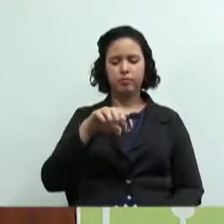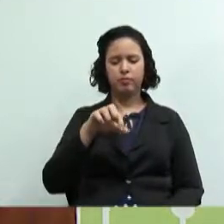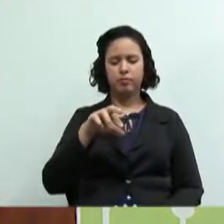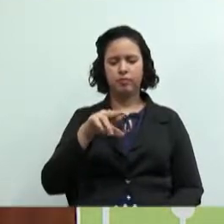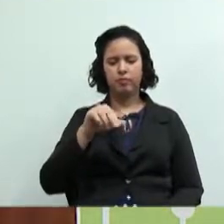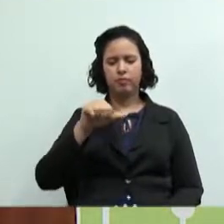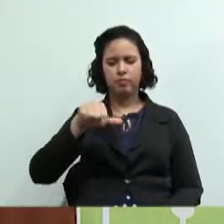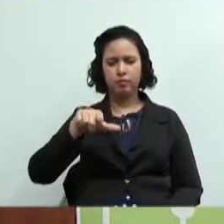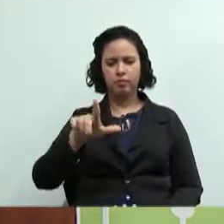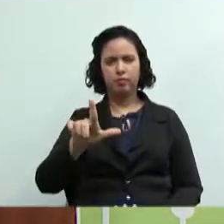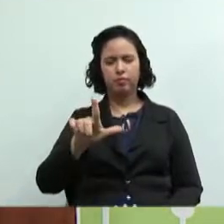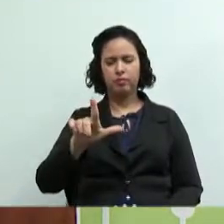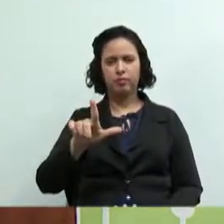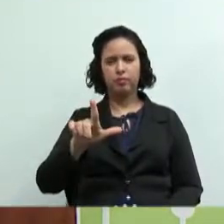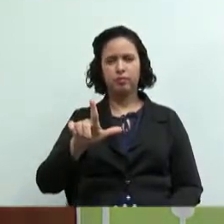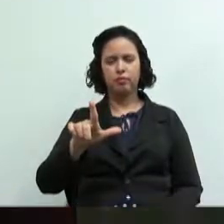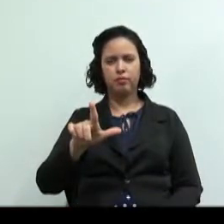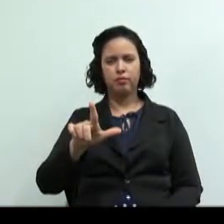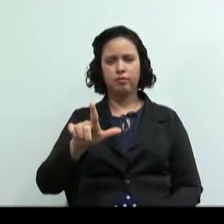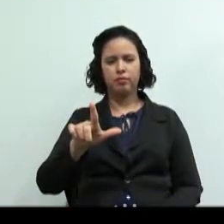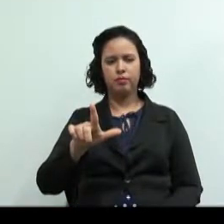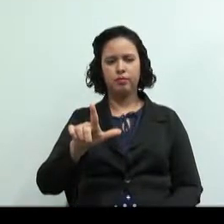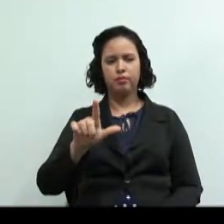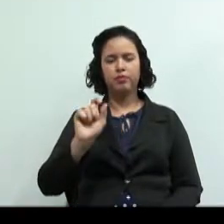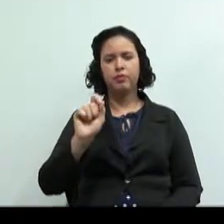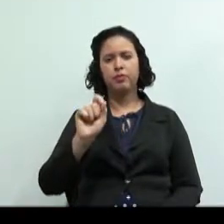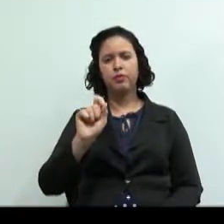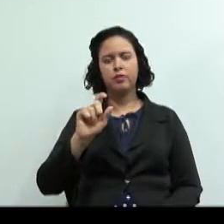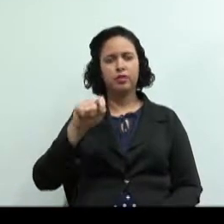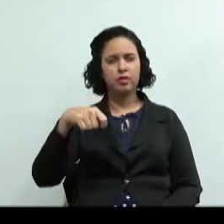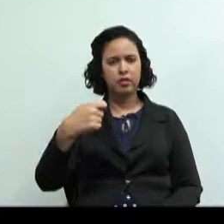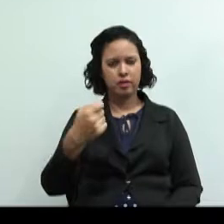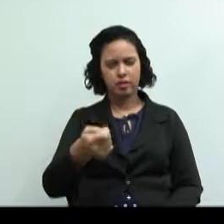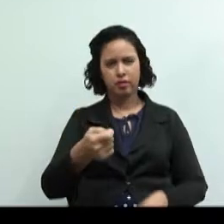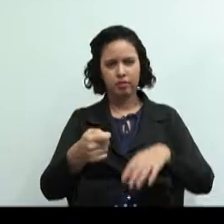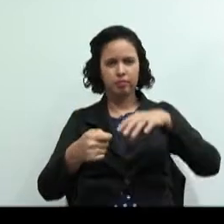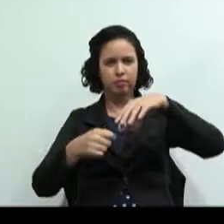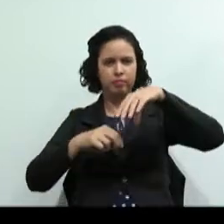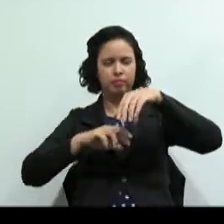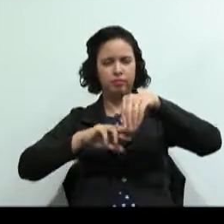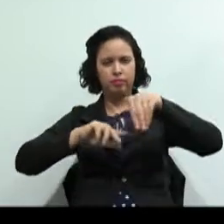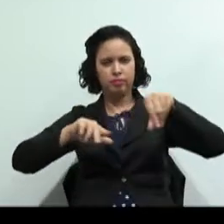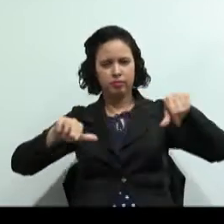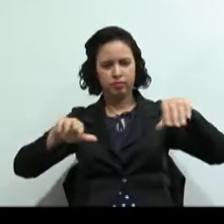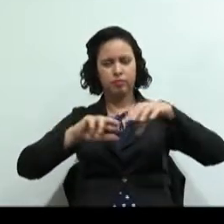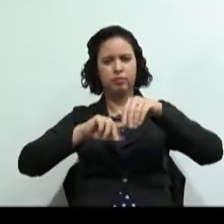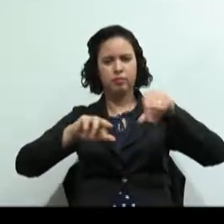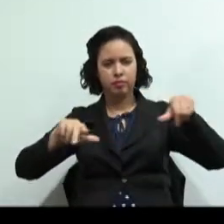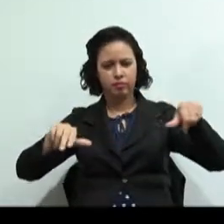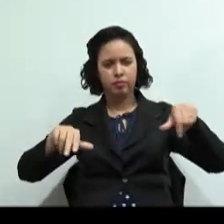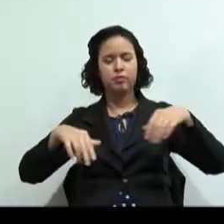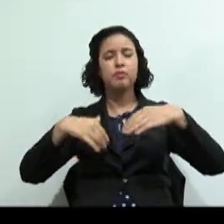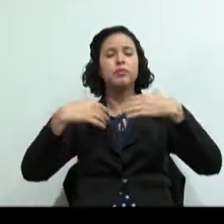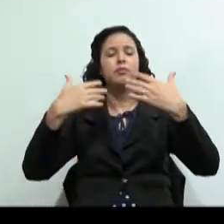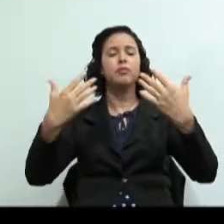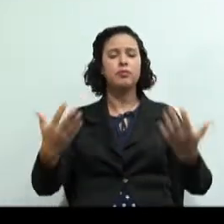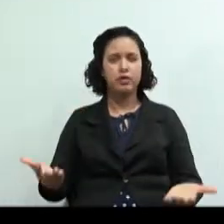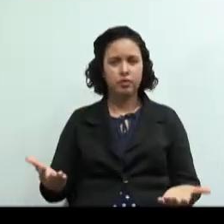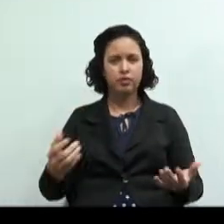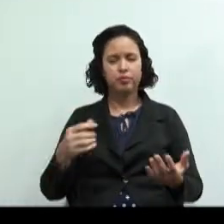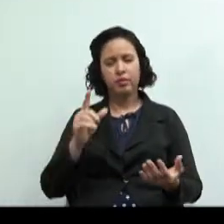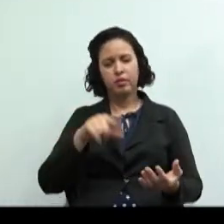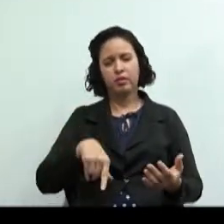ver. A grande questão das cooperativas minerais é a valorização do trabalho do garimpeiro